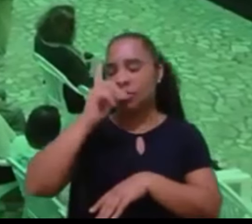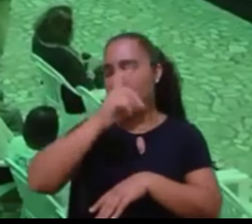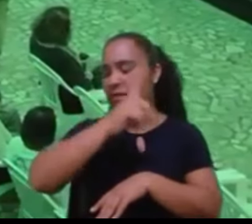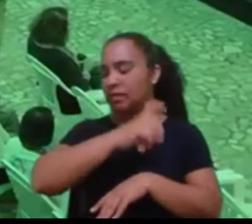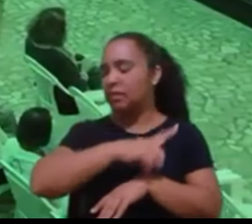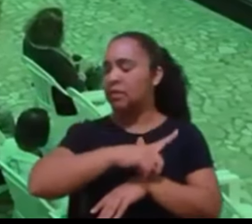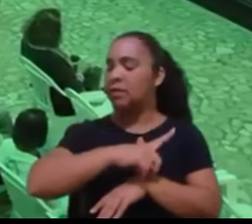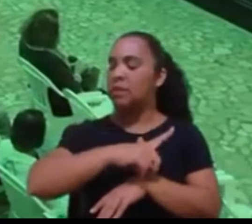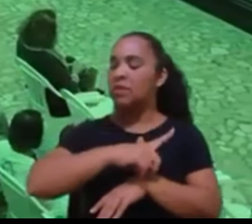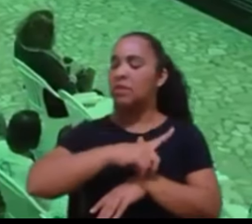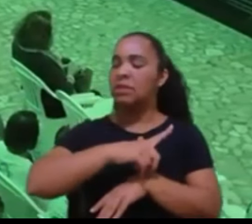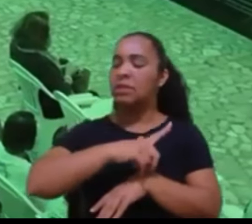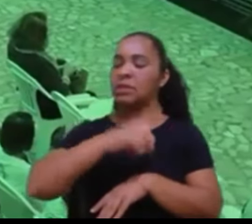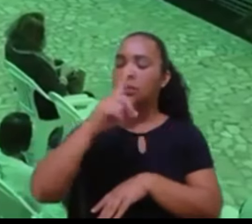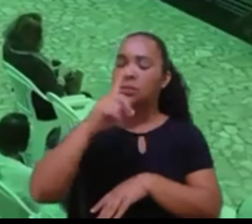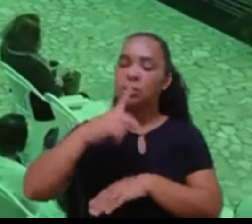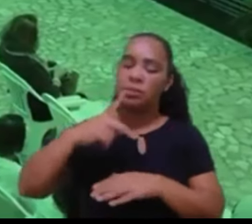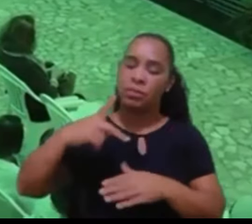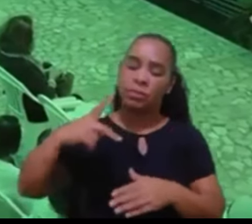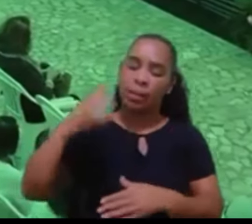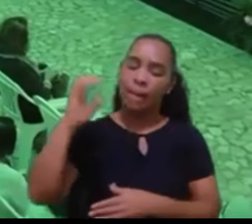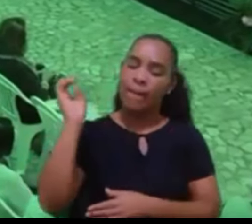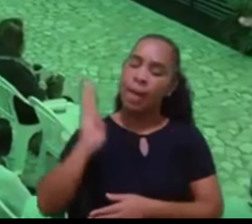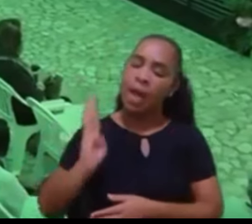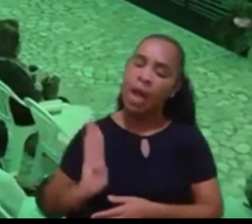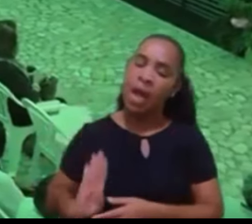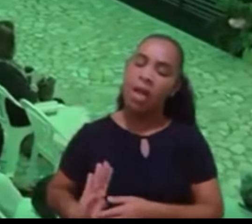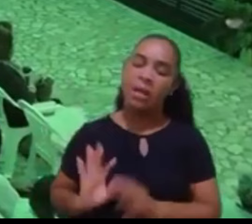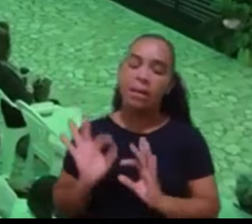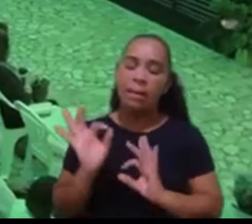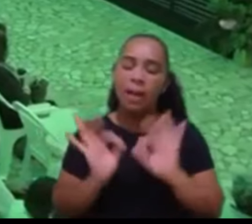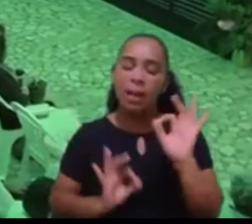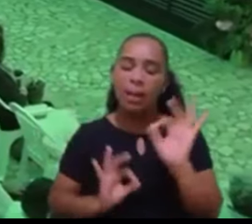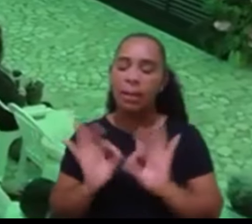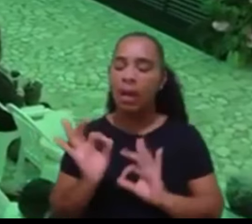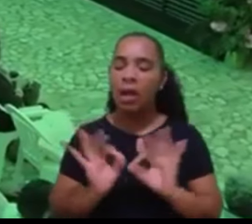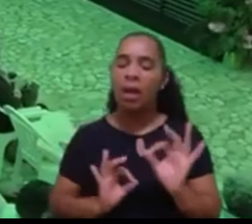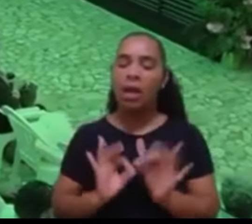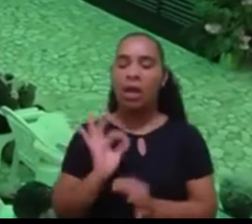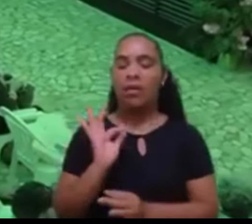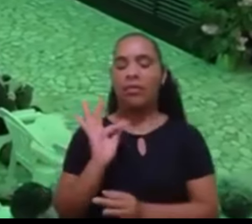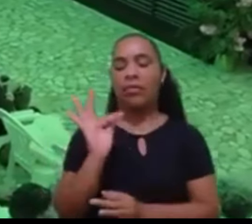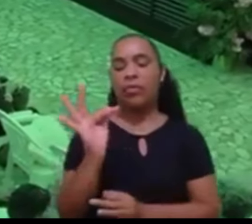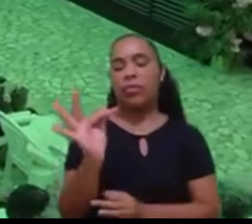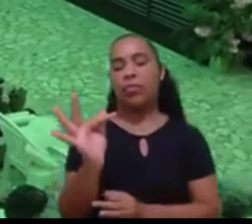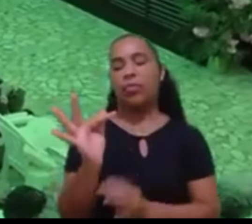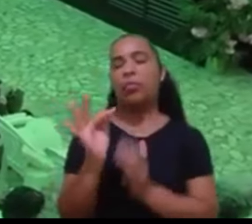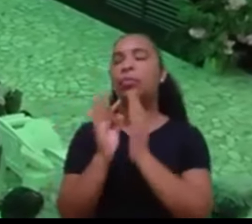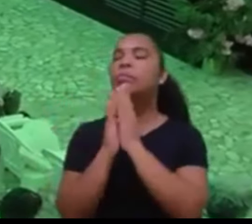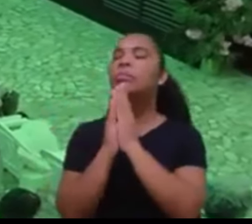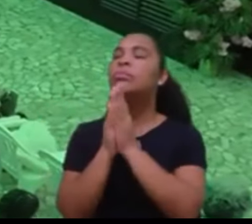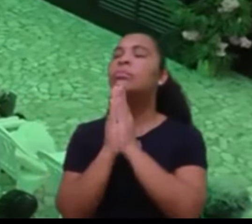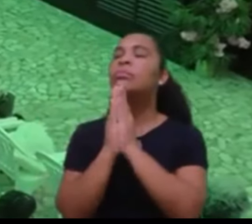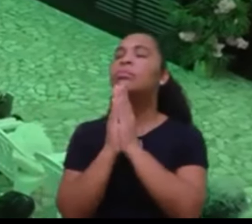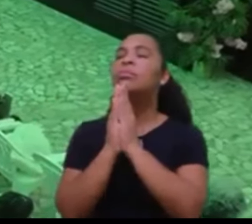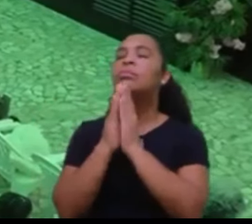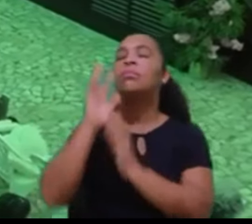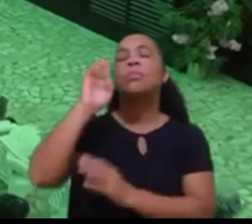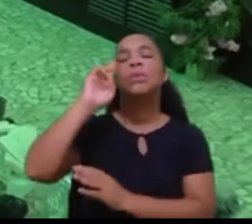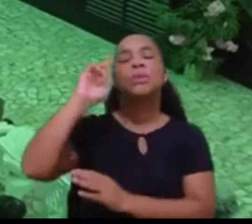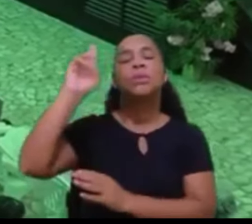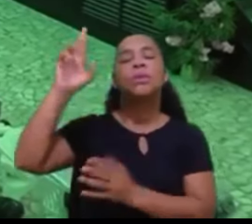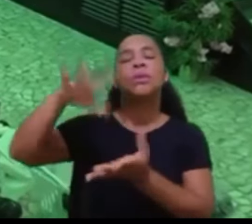se prepara para o futuro. Permite, Senhor, que os espíritos